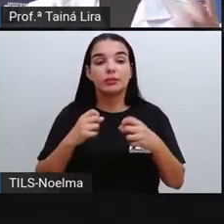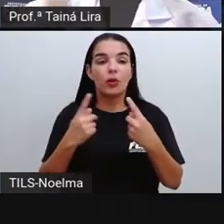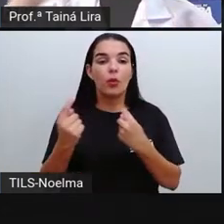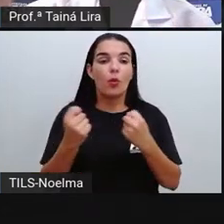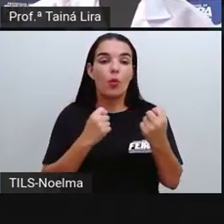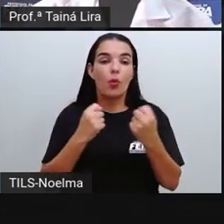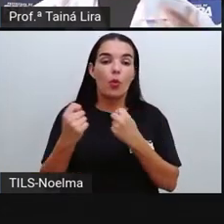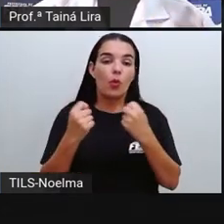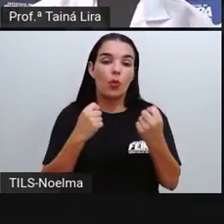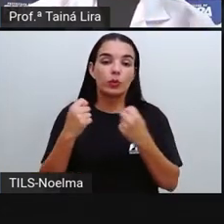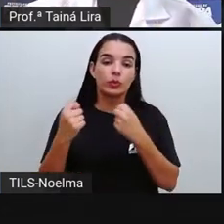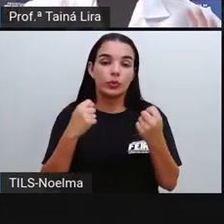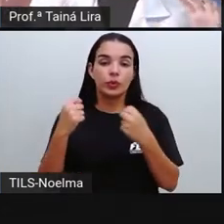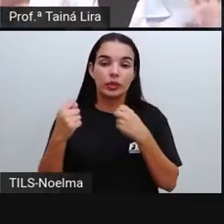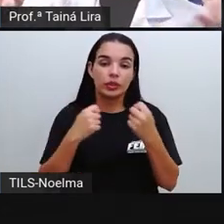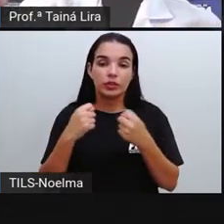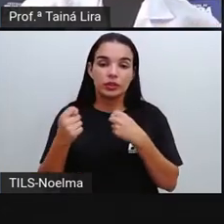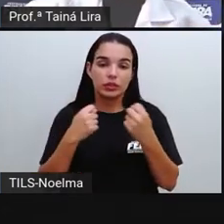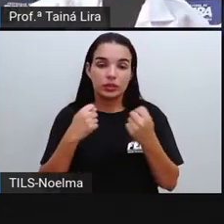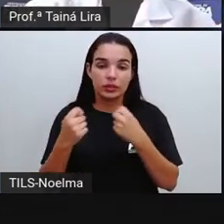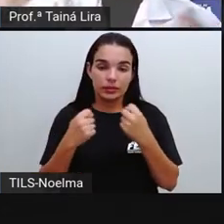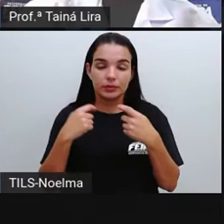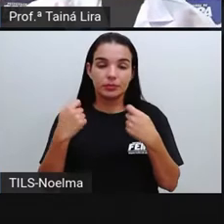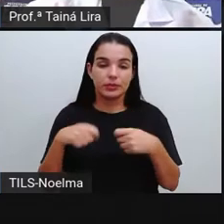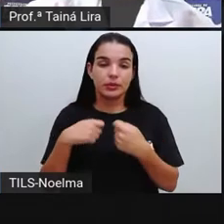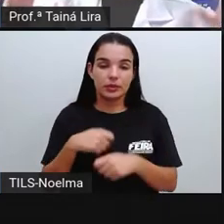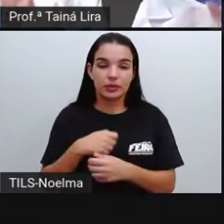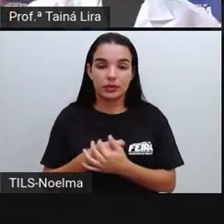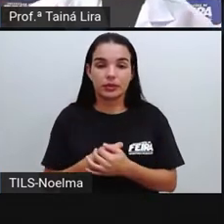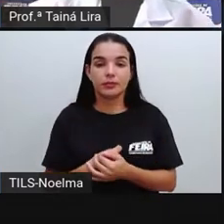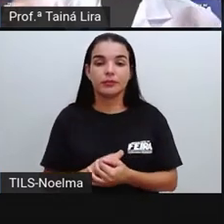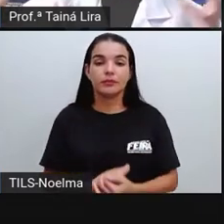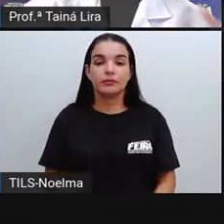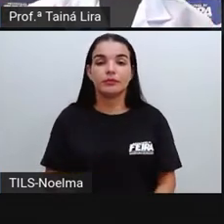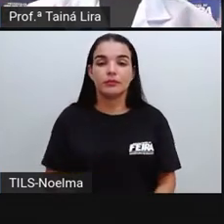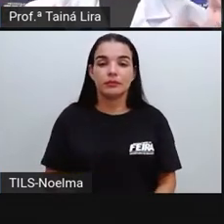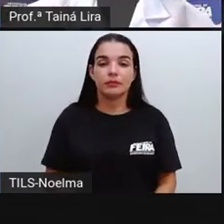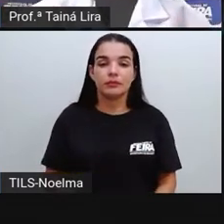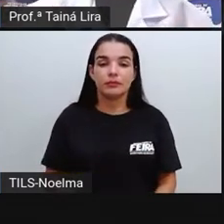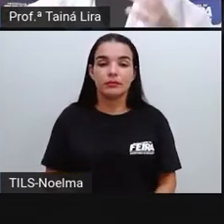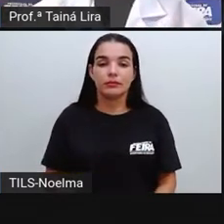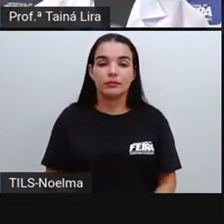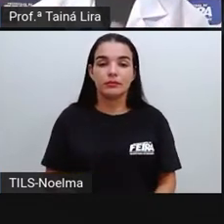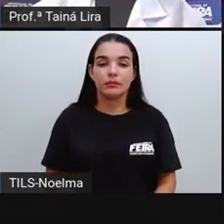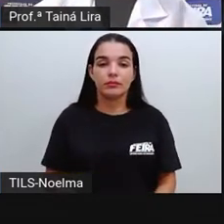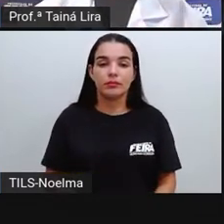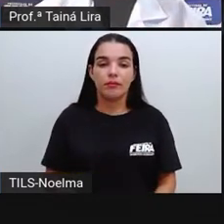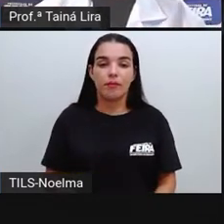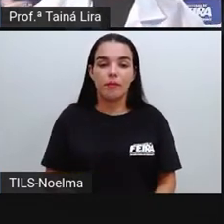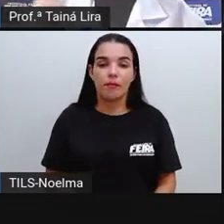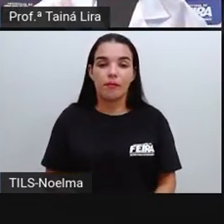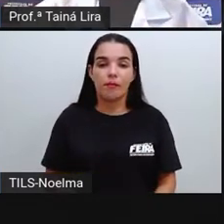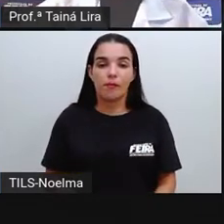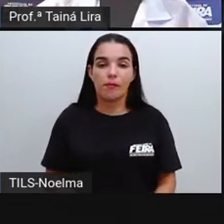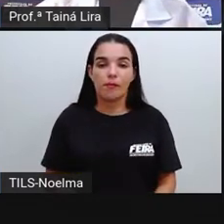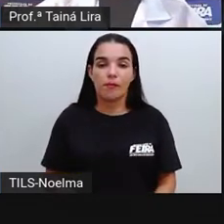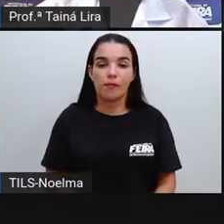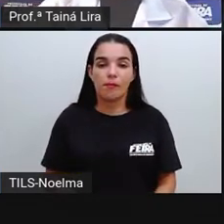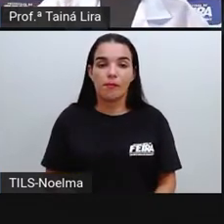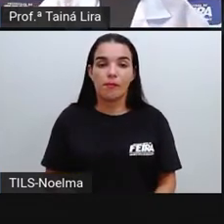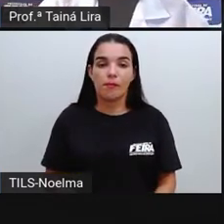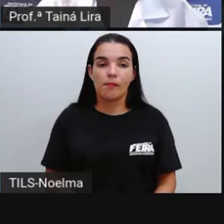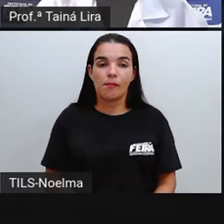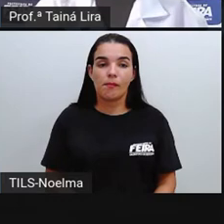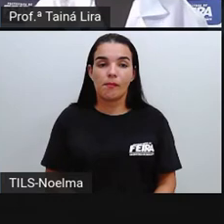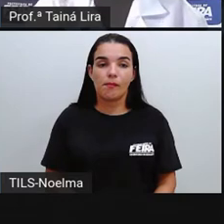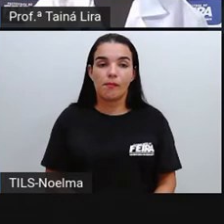comer de uma maneira que a gente tenha muita gordura, muito açúcar, muito sal no organismo, entenderam?